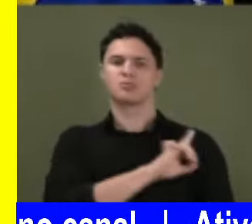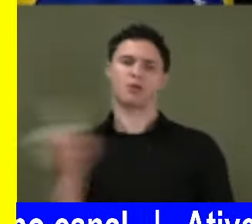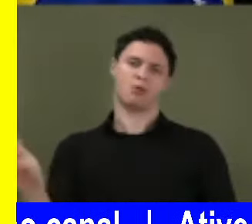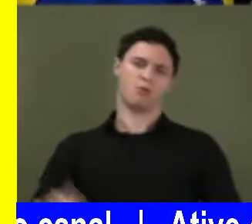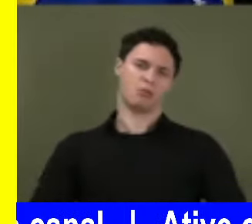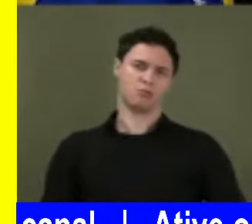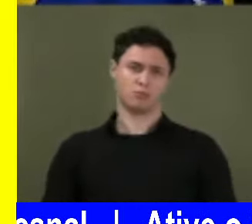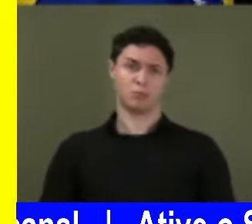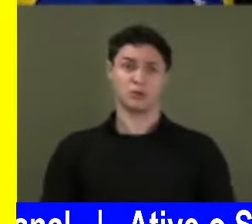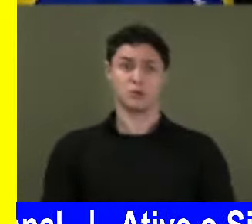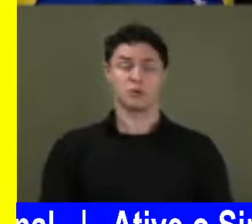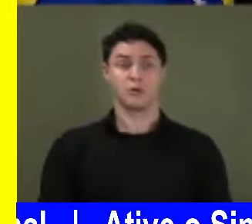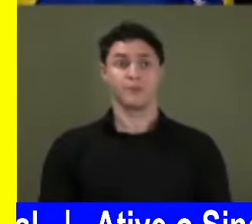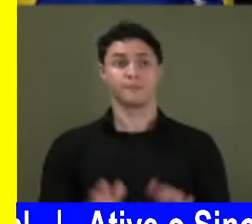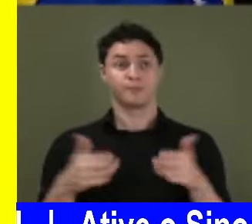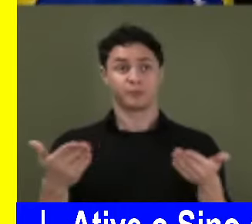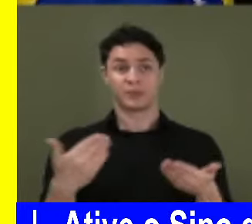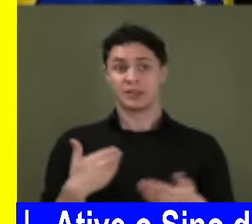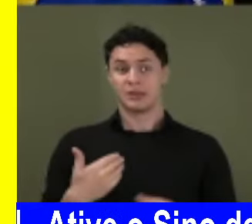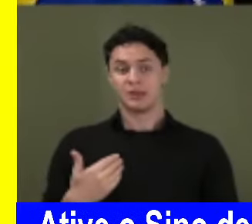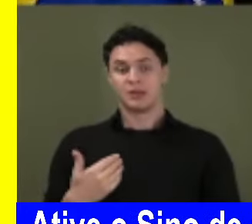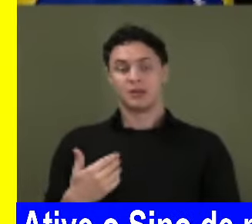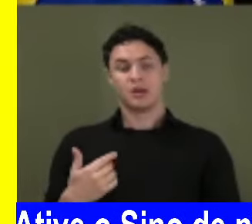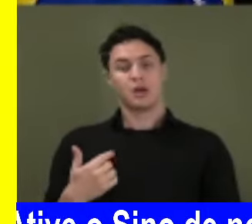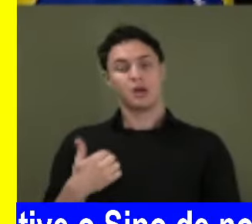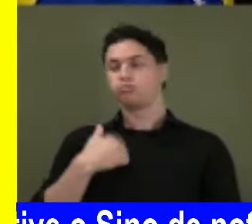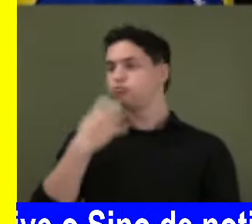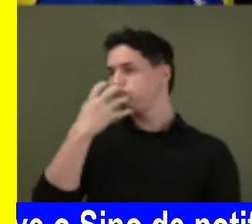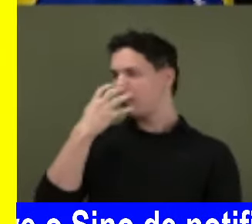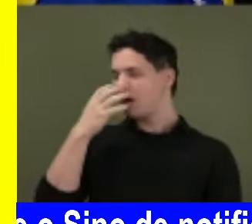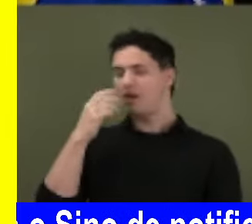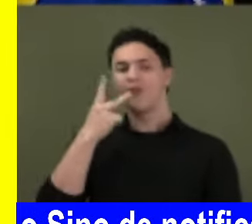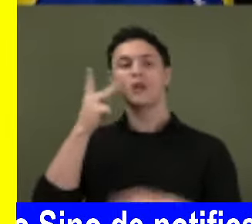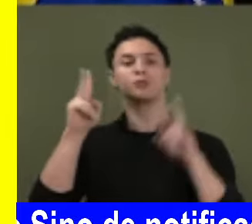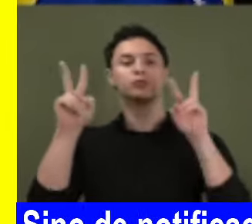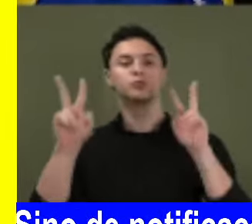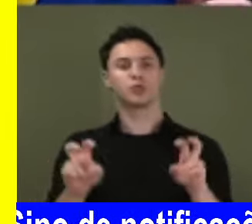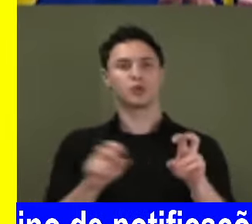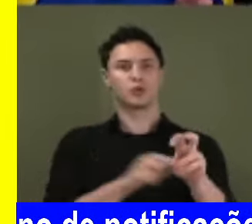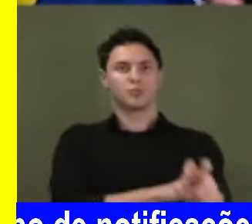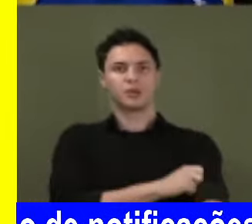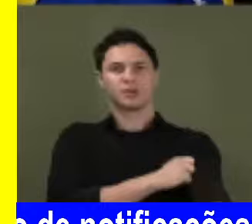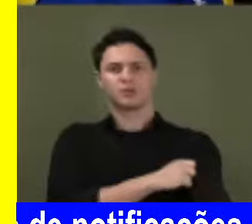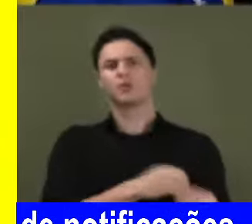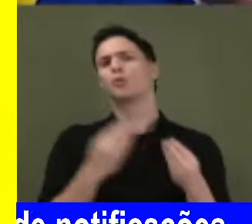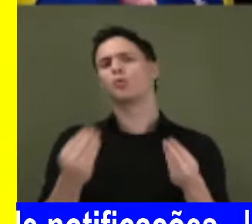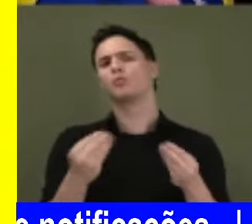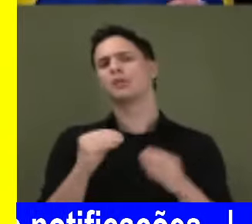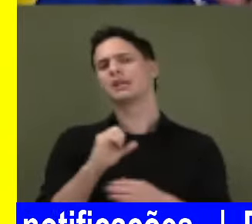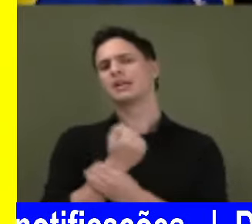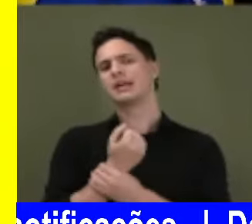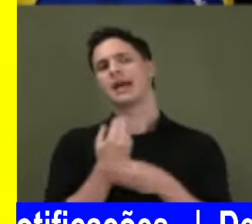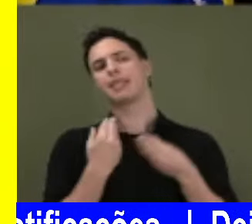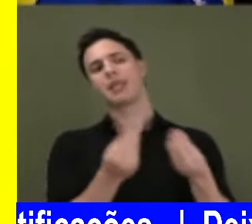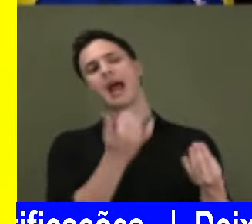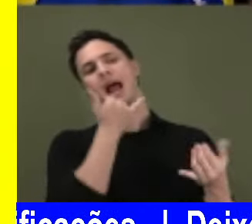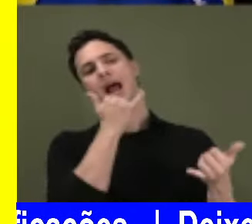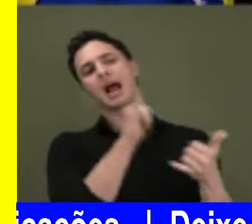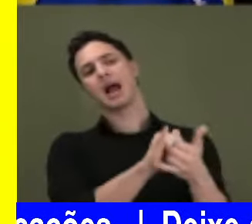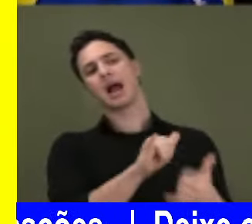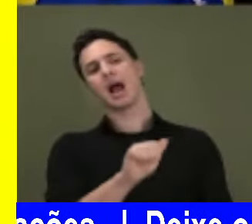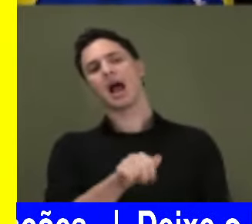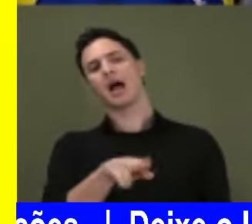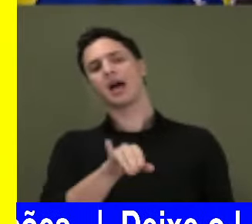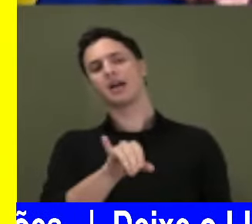sobre a fala que eu escutei aqui, antes da minha, né? Falando sobre a questão, que garantia que vai ter de dar anistia para esse pessoal?